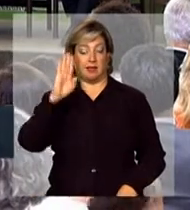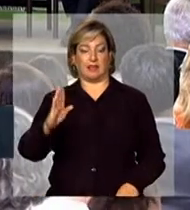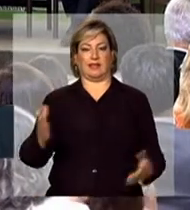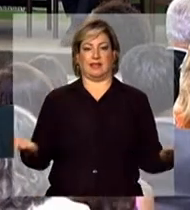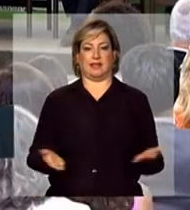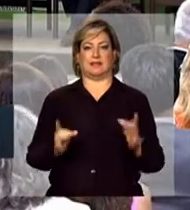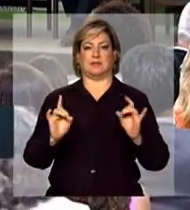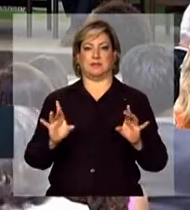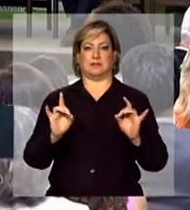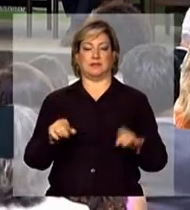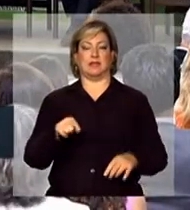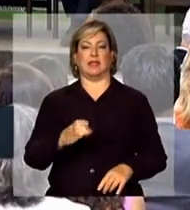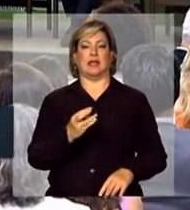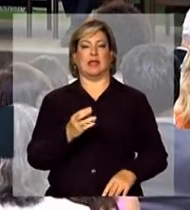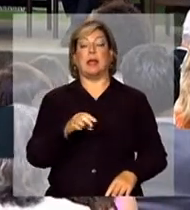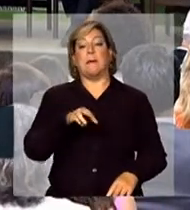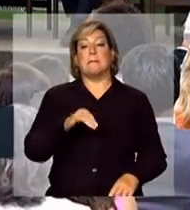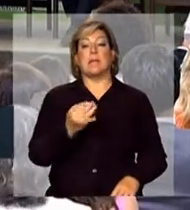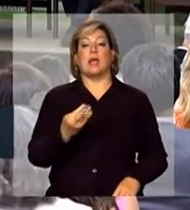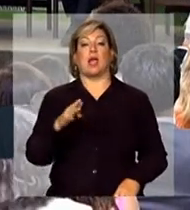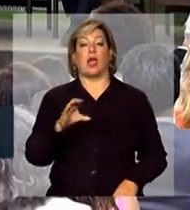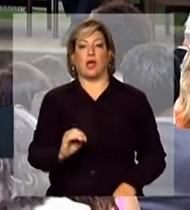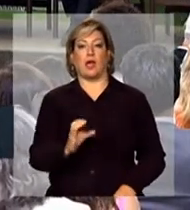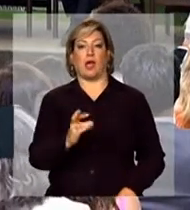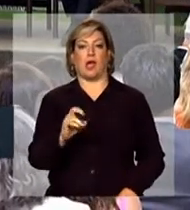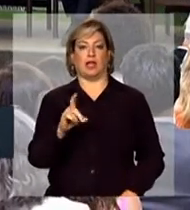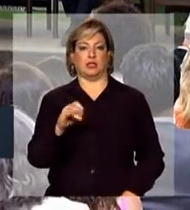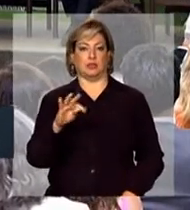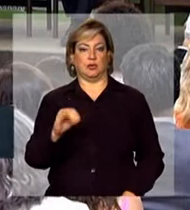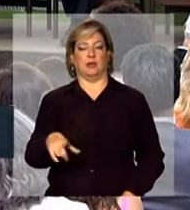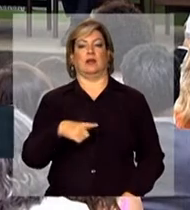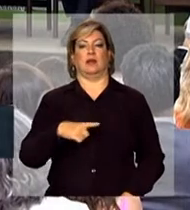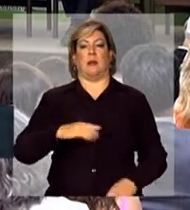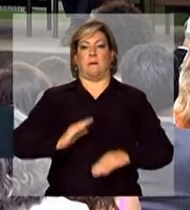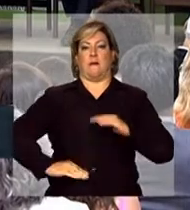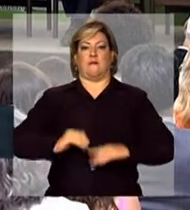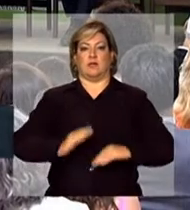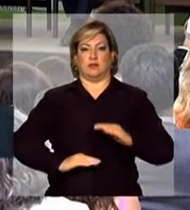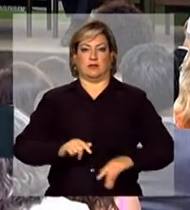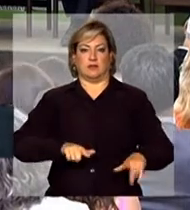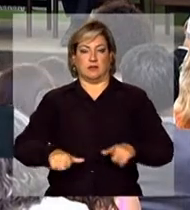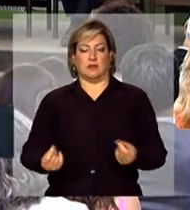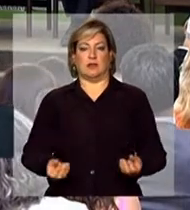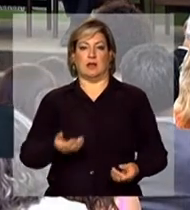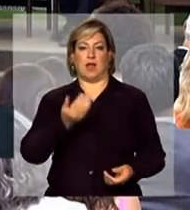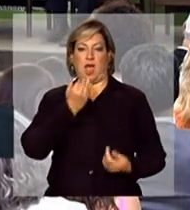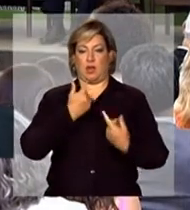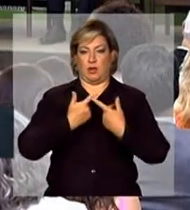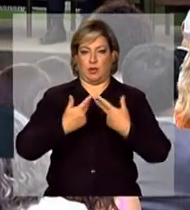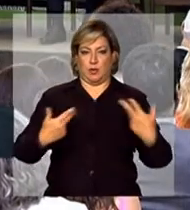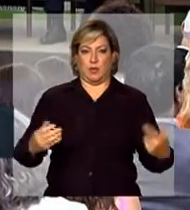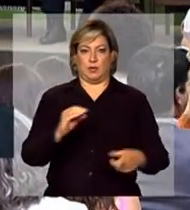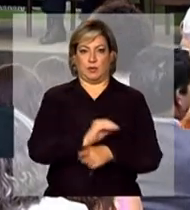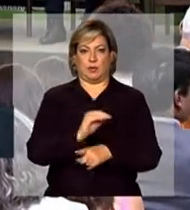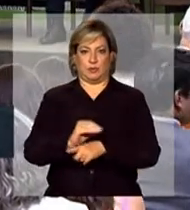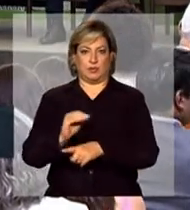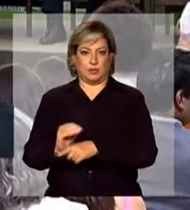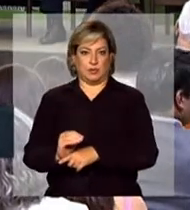do microcrédito, da capacitação profissional, da produção de alimentos, da